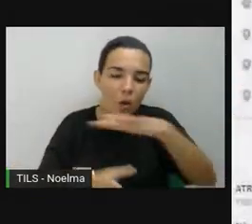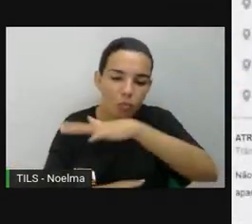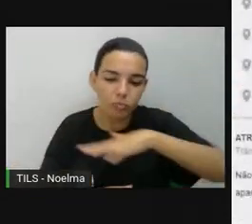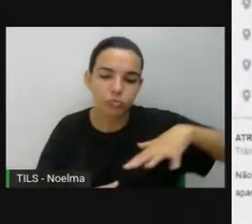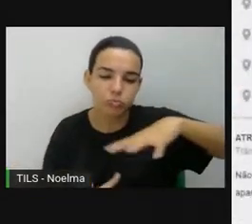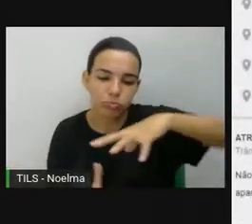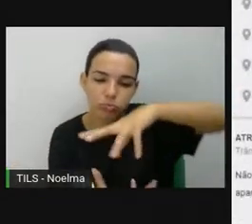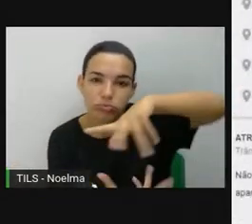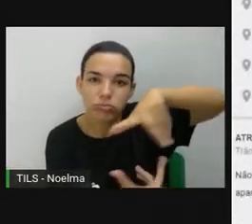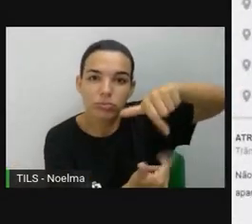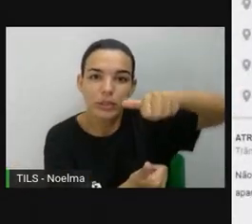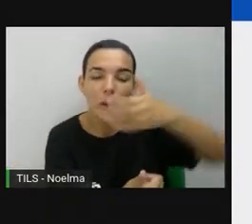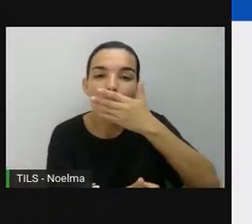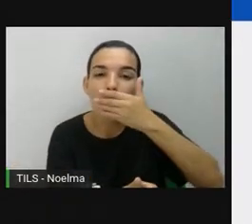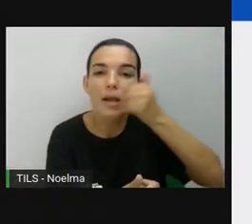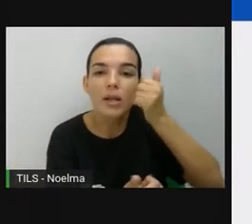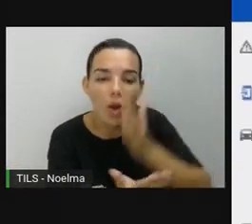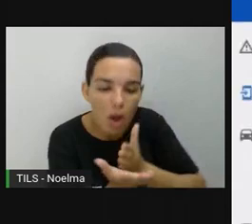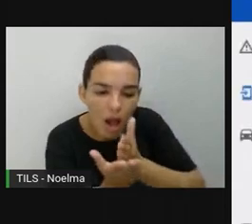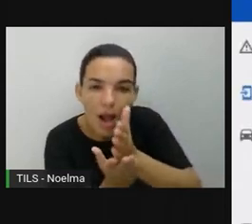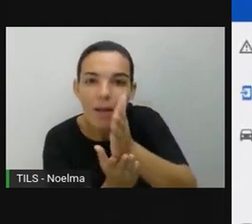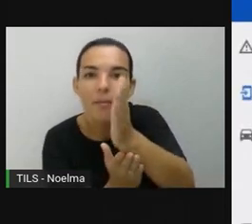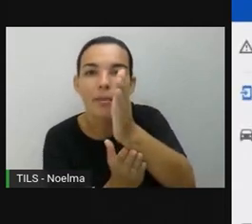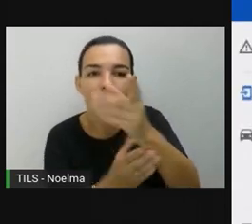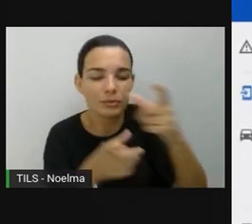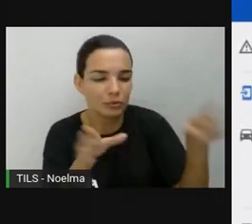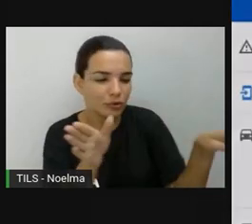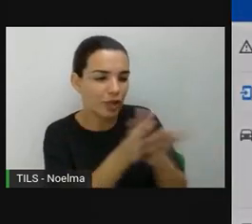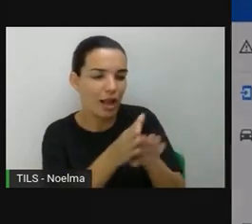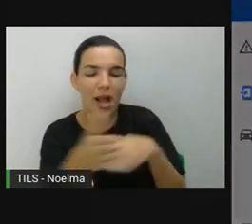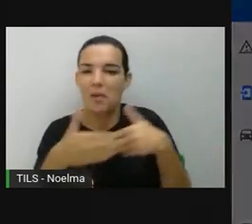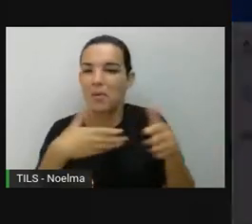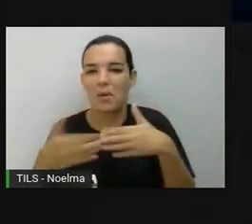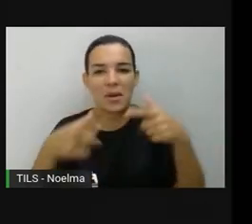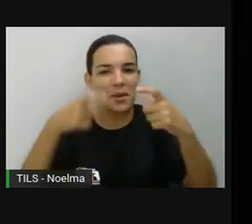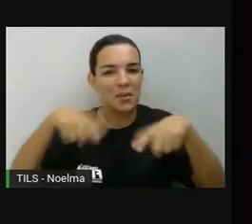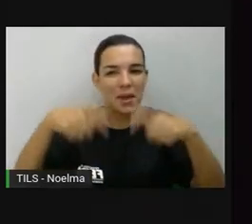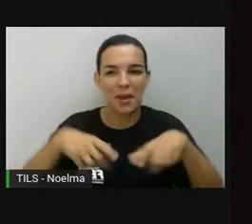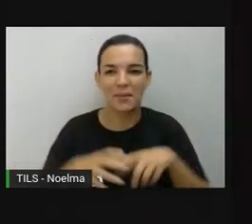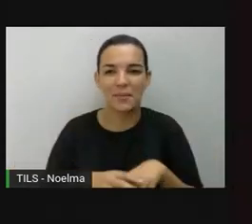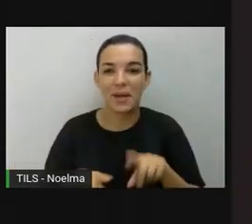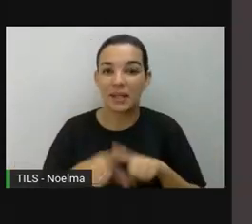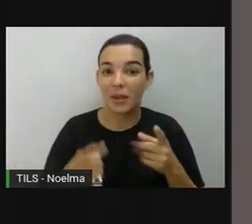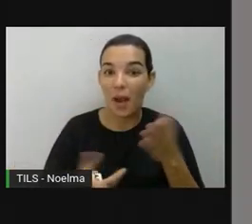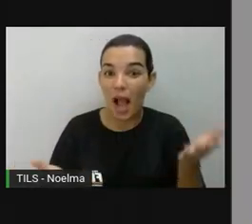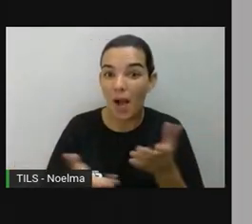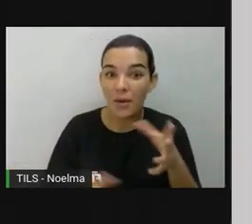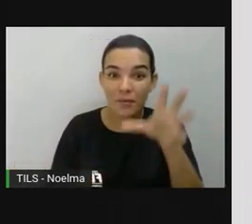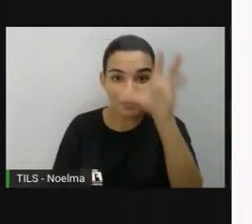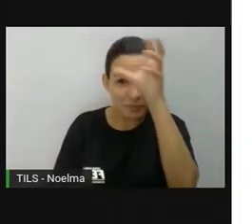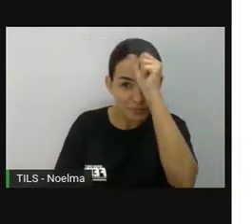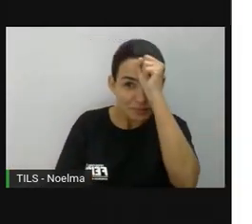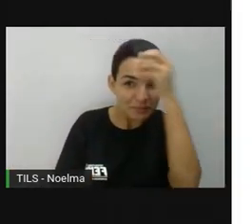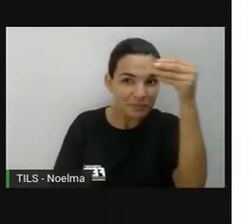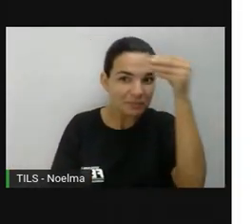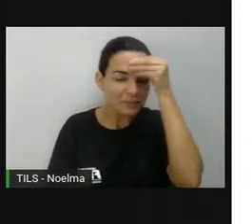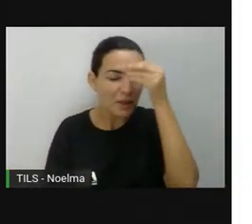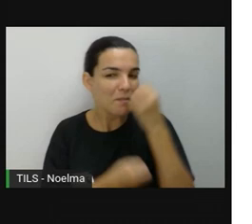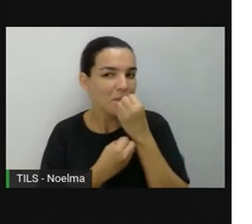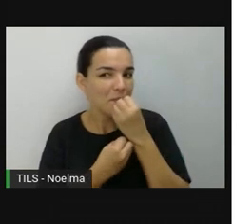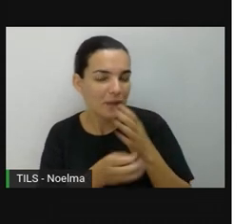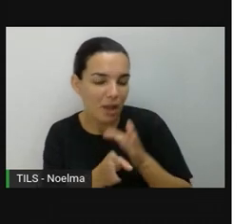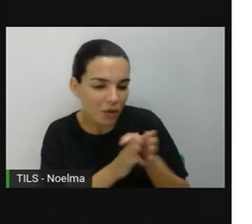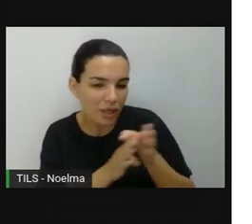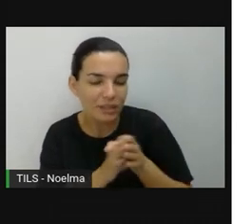melhores caminhos para se chegar a qualquer lugar. Bom, agora que você já está bem orientado, não se